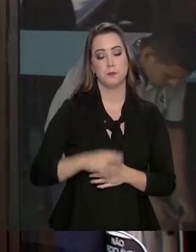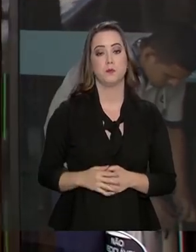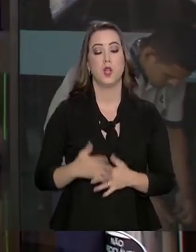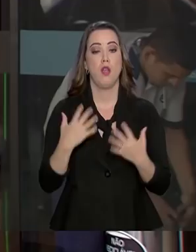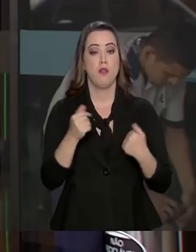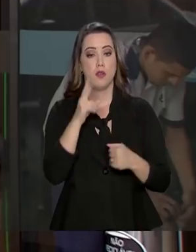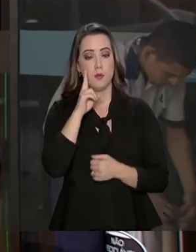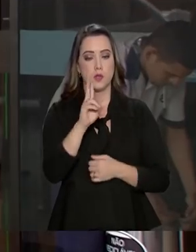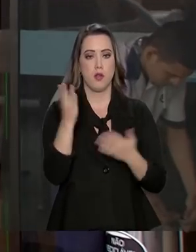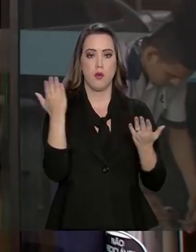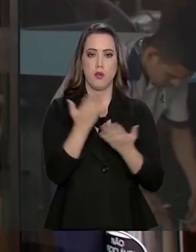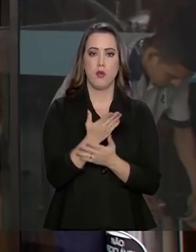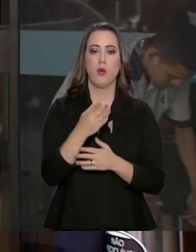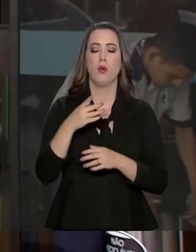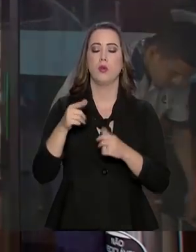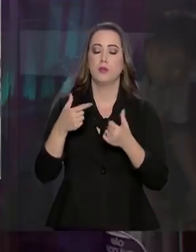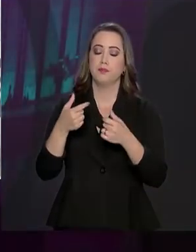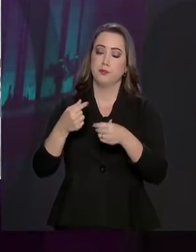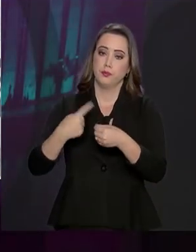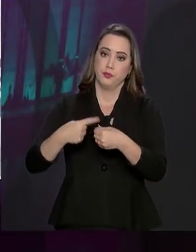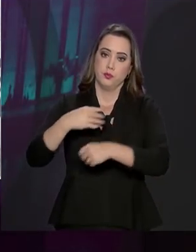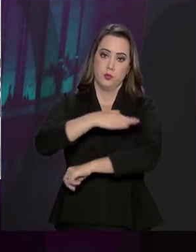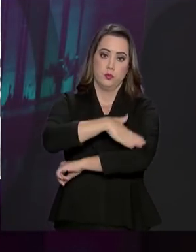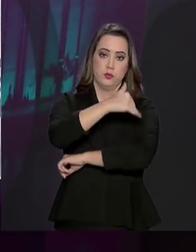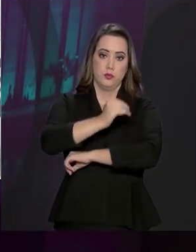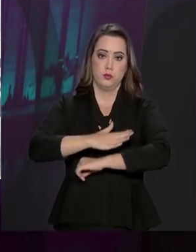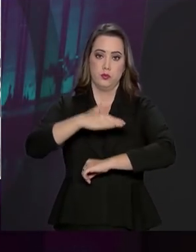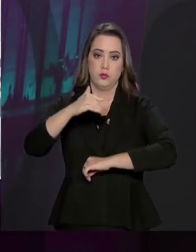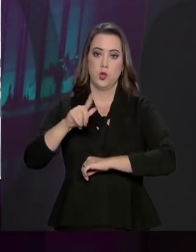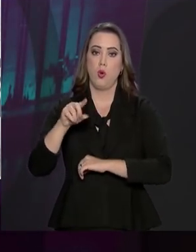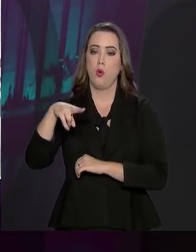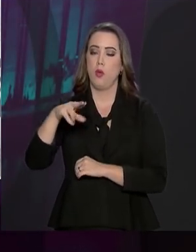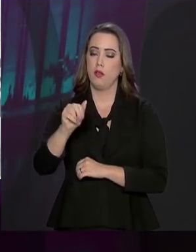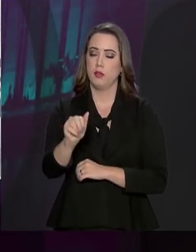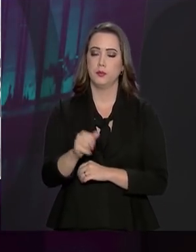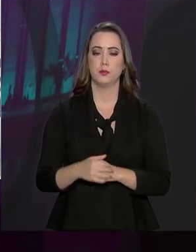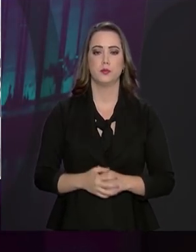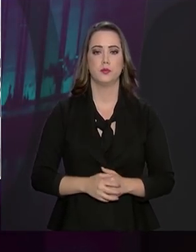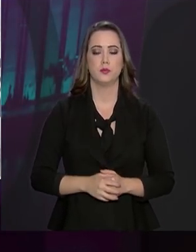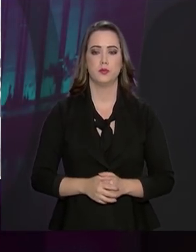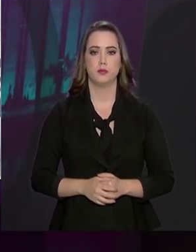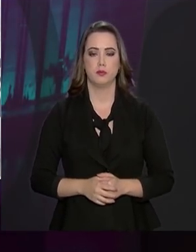vamos agora a Brumadinho com a repórter Luana Karen Luana